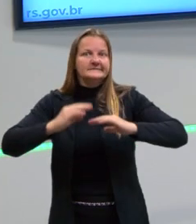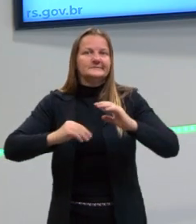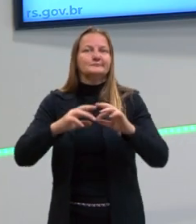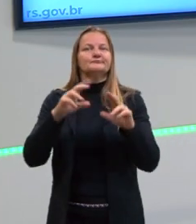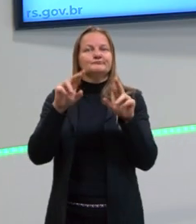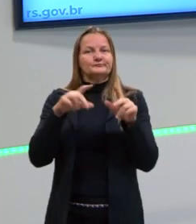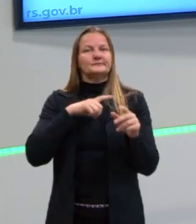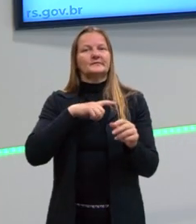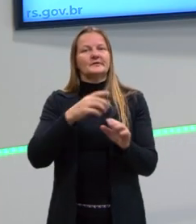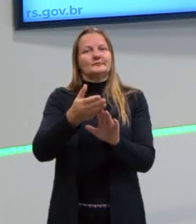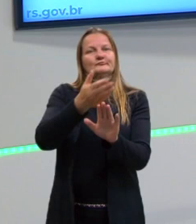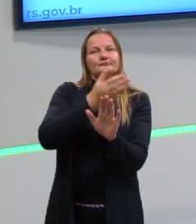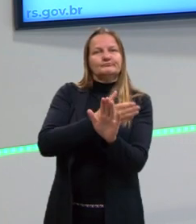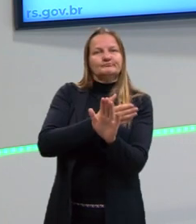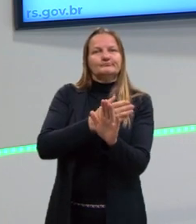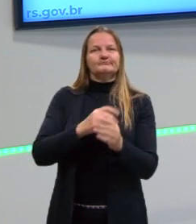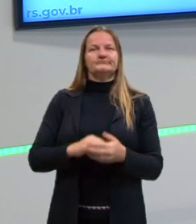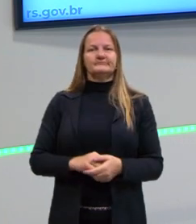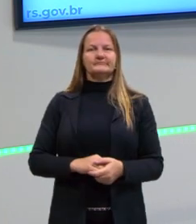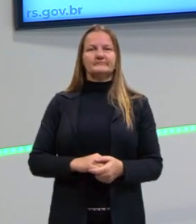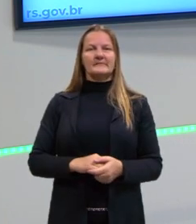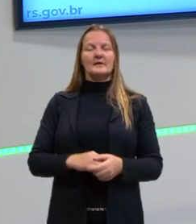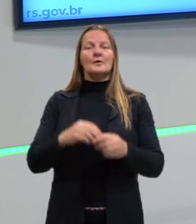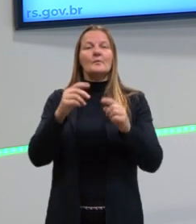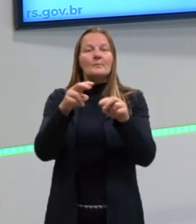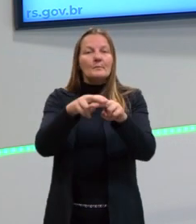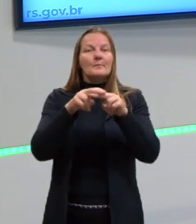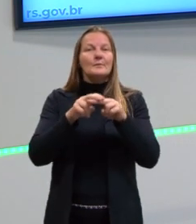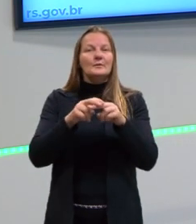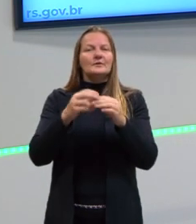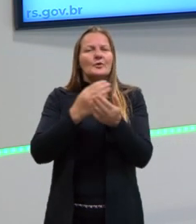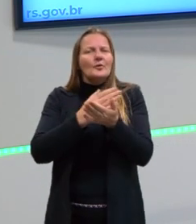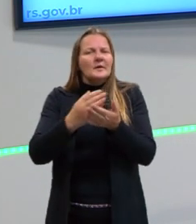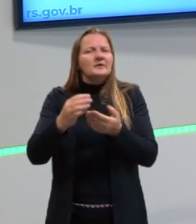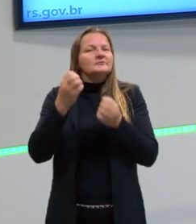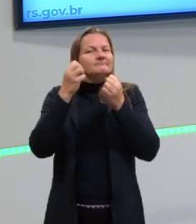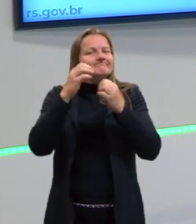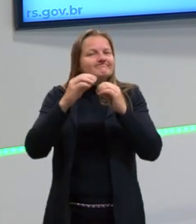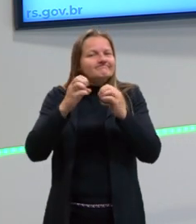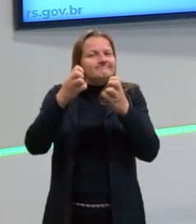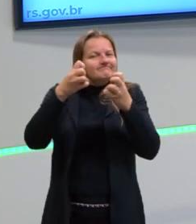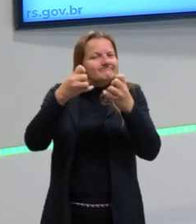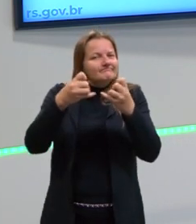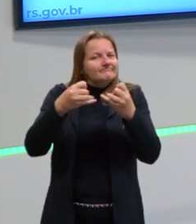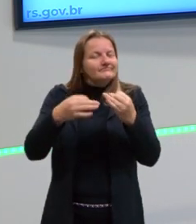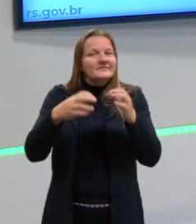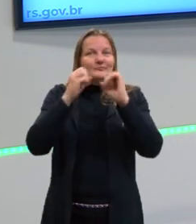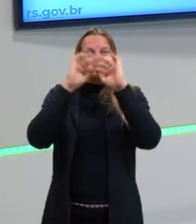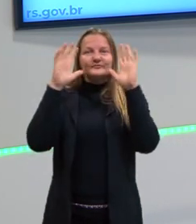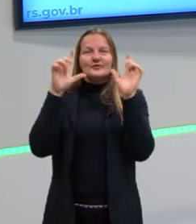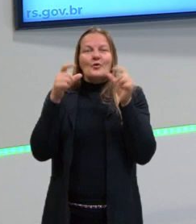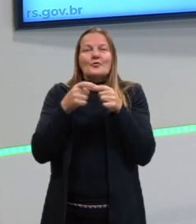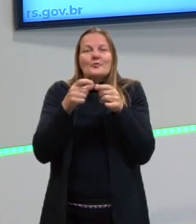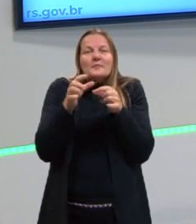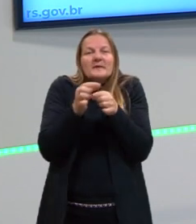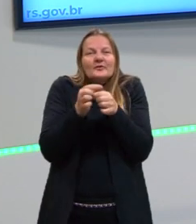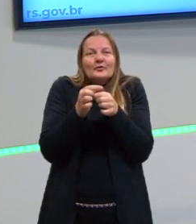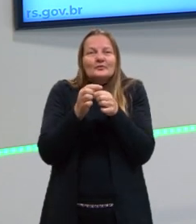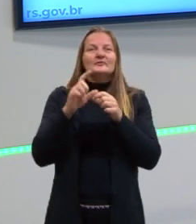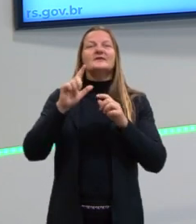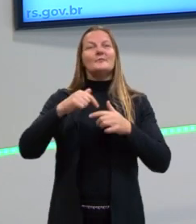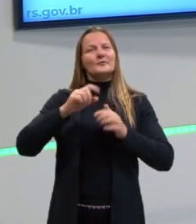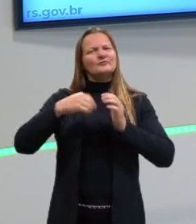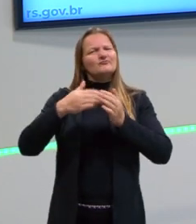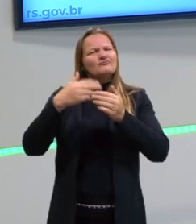vocês que existe essa definição menor. Então, gente começa com eles, porque no momento que vocês entenderem eles, todos